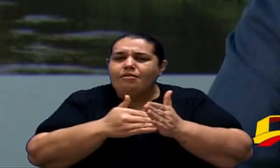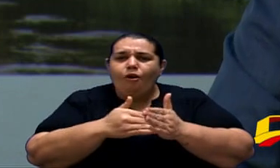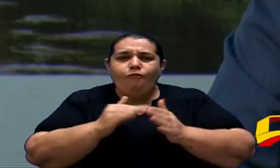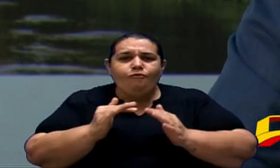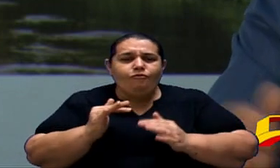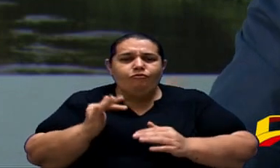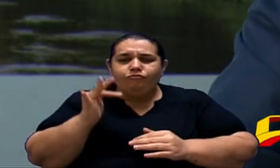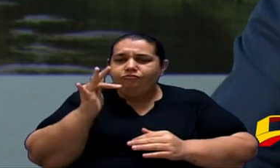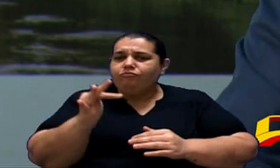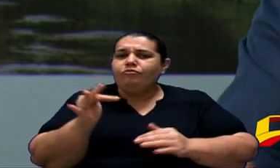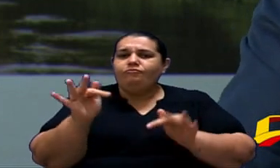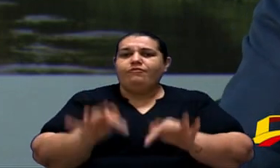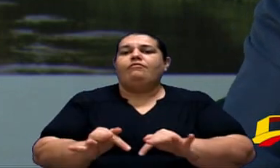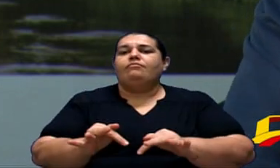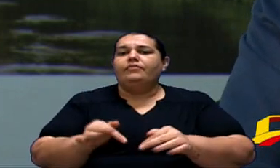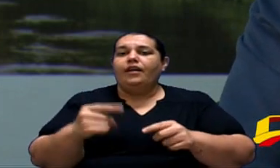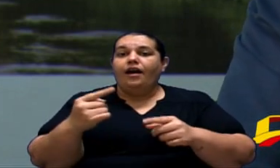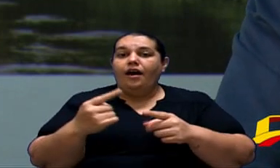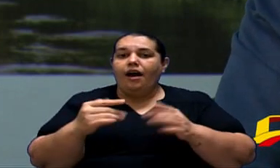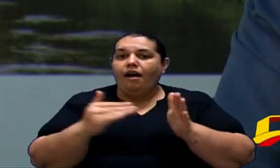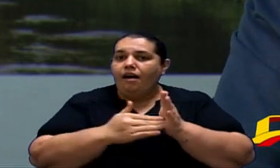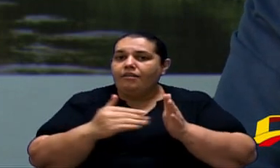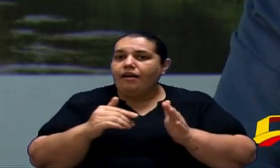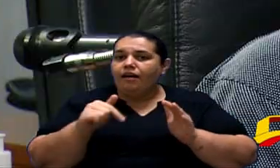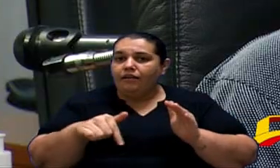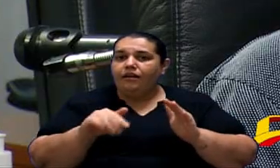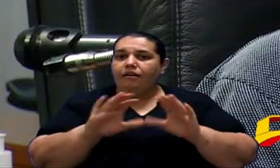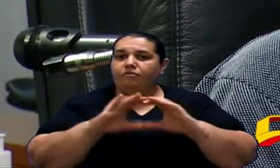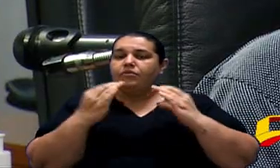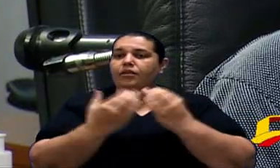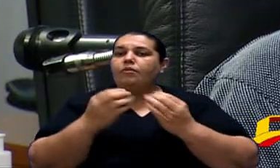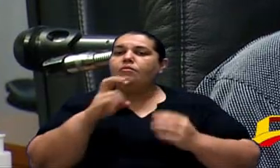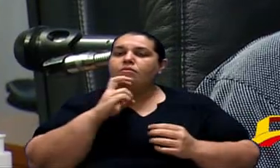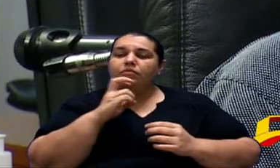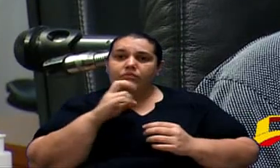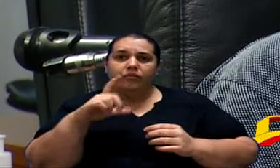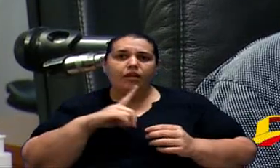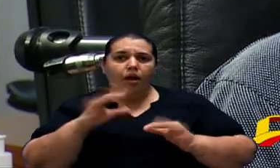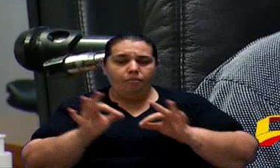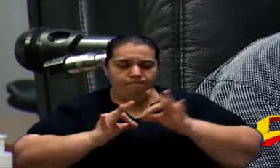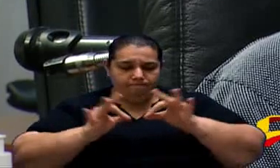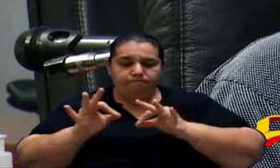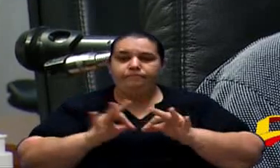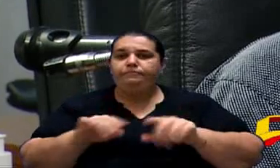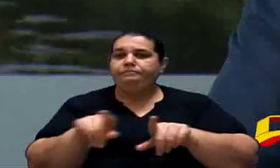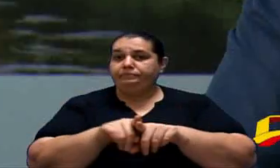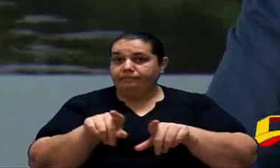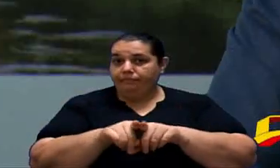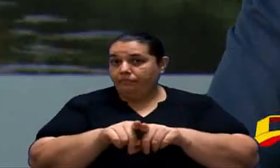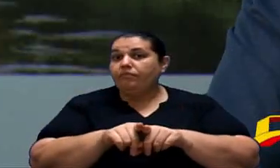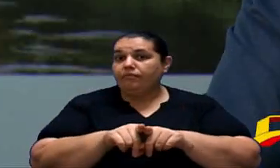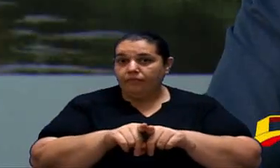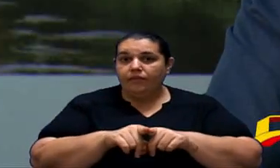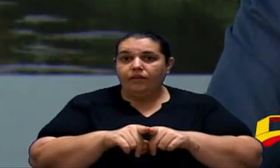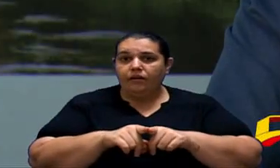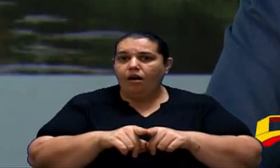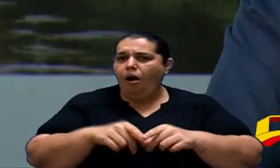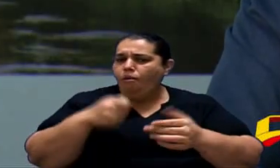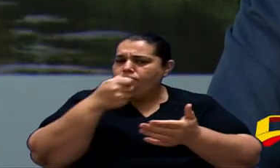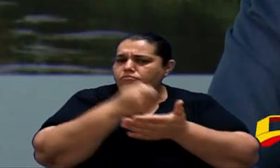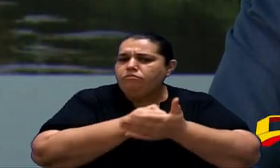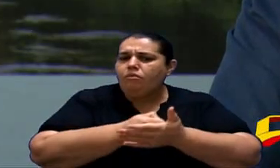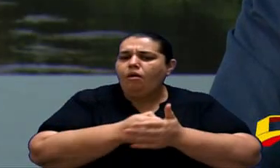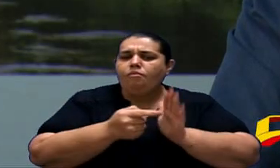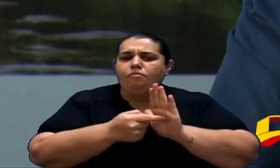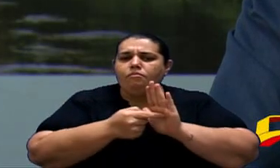Como já Tivemos Até nessa Casa Alguns Outros Projetos Que Se For Obrigado Fazemos Alguma